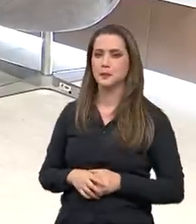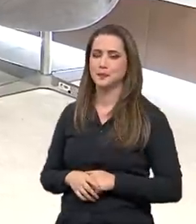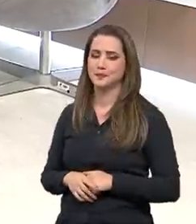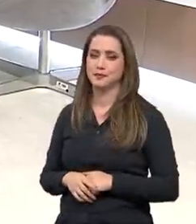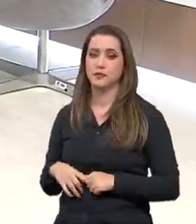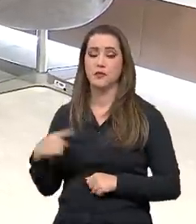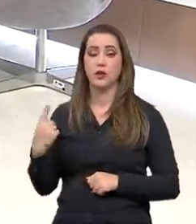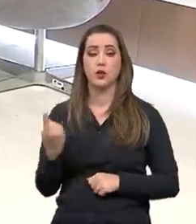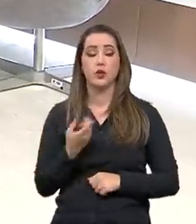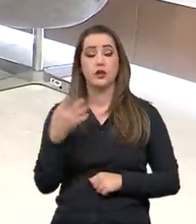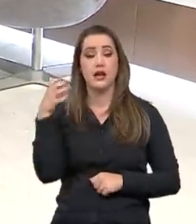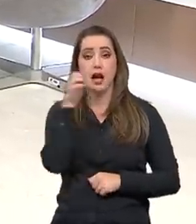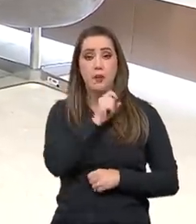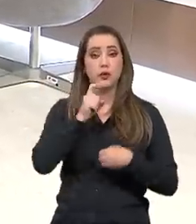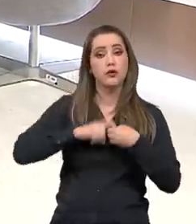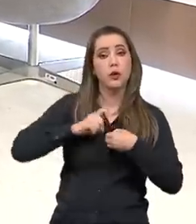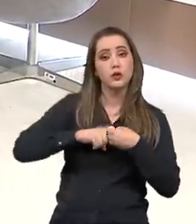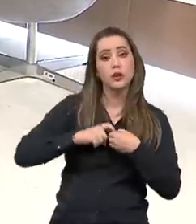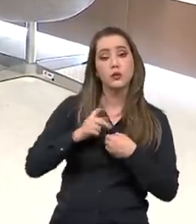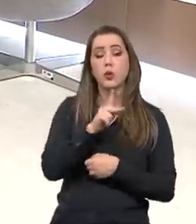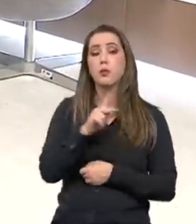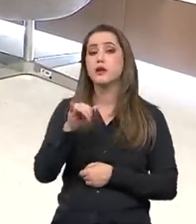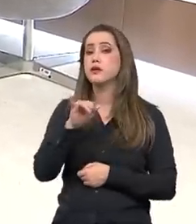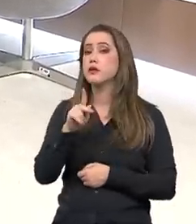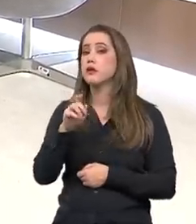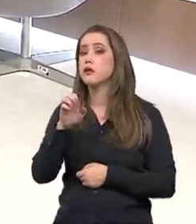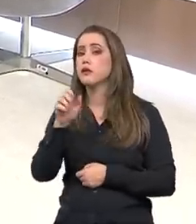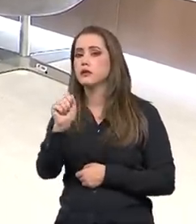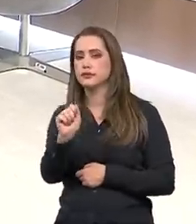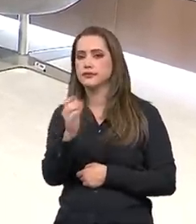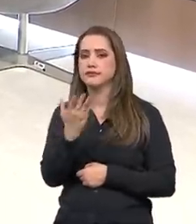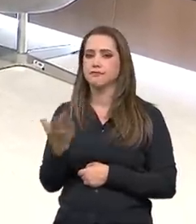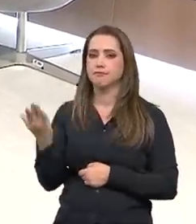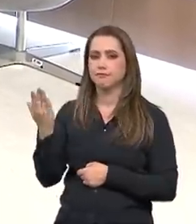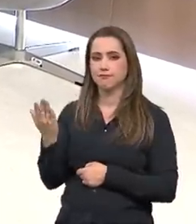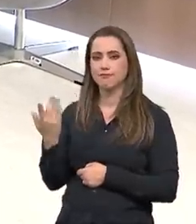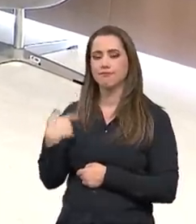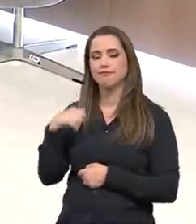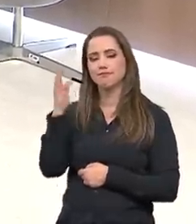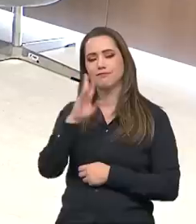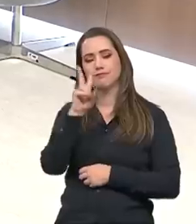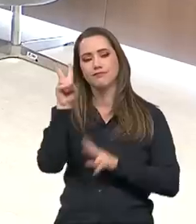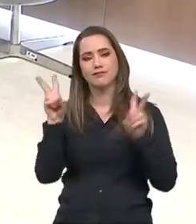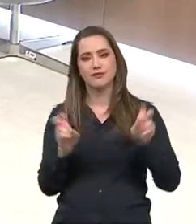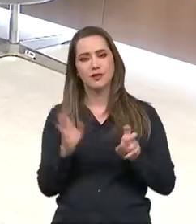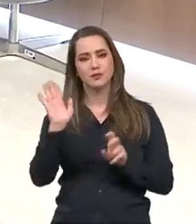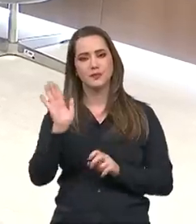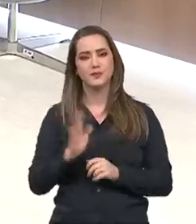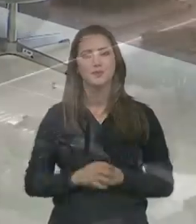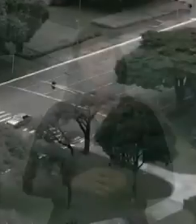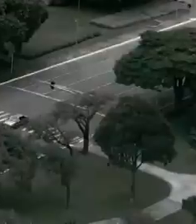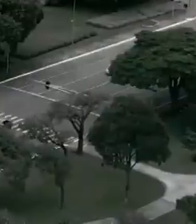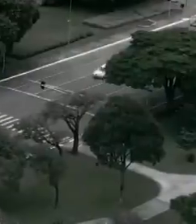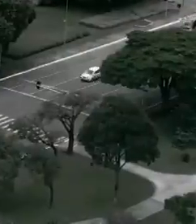Nós voltamos em instantes com o presidente do IPEA, Erick Figueiredo, no Brasil em Pauta. Até já.